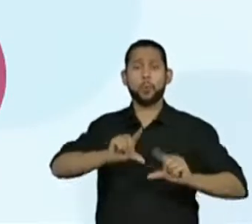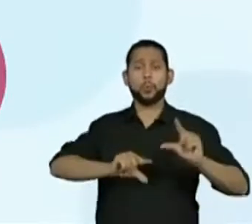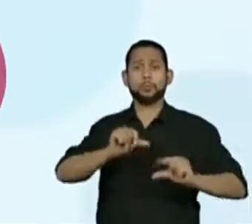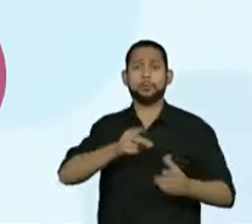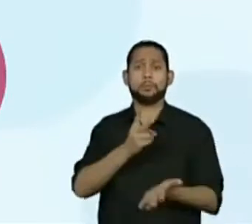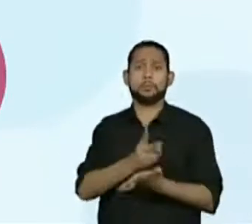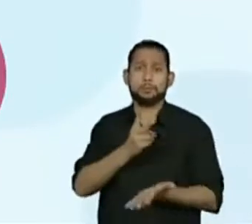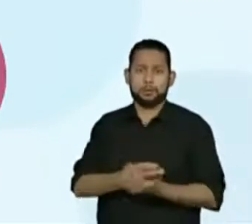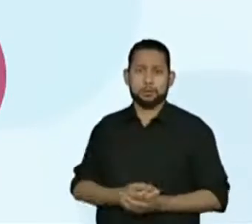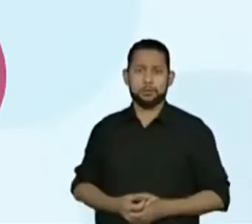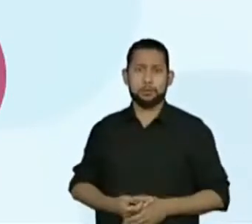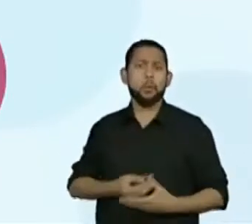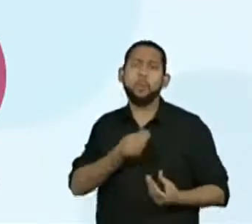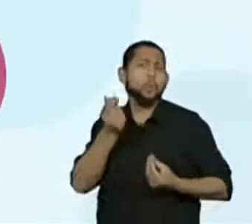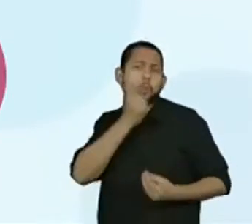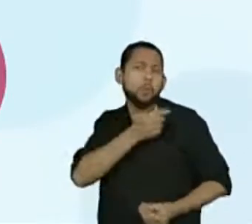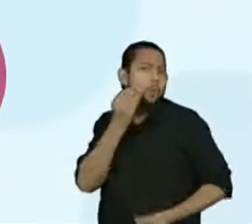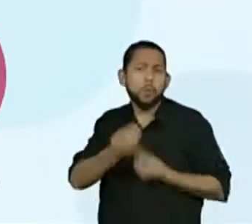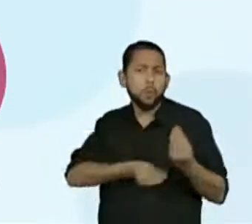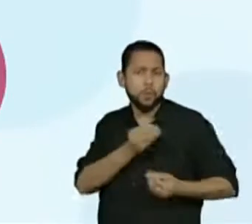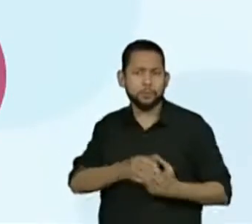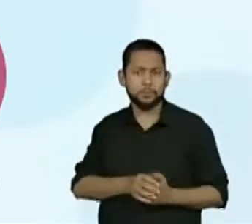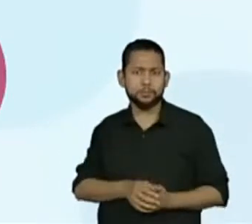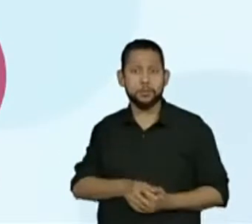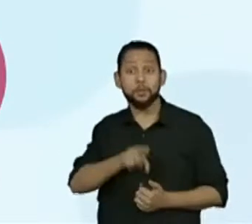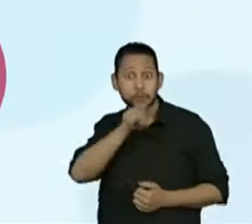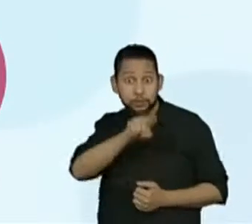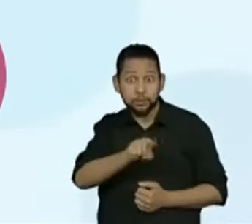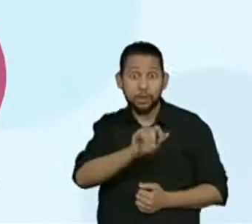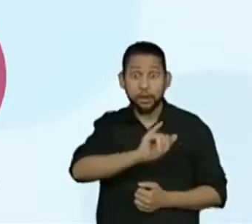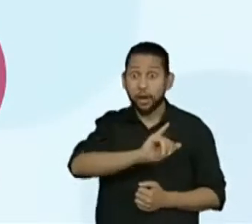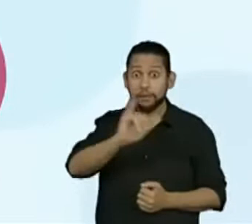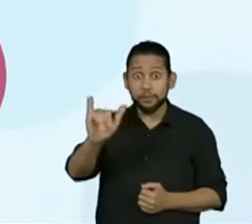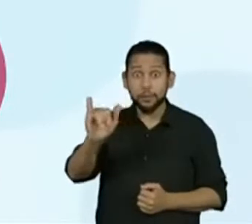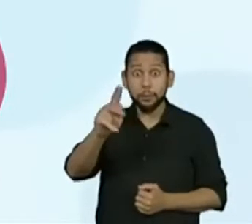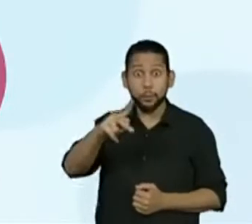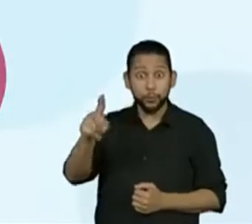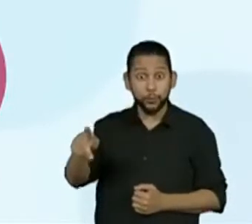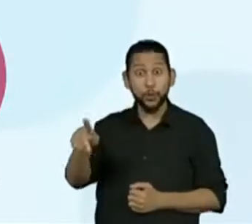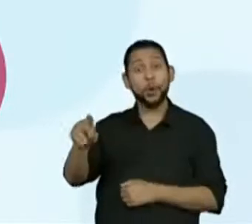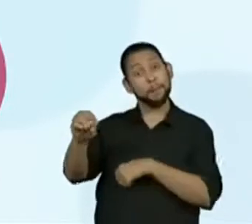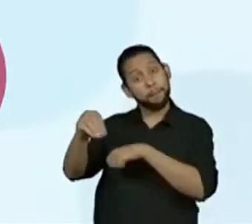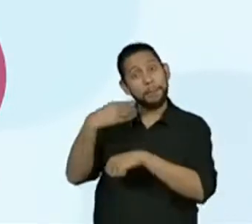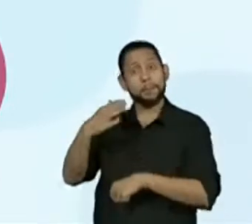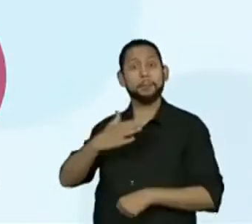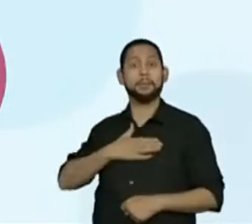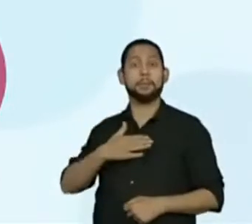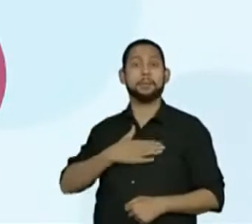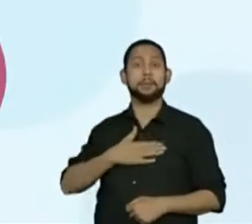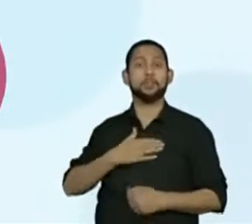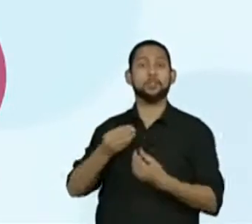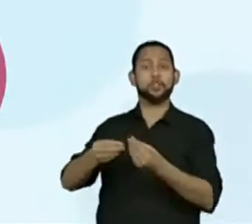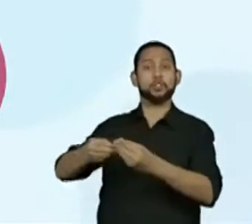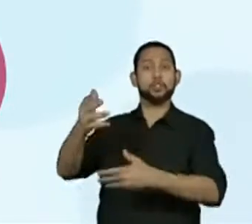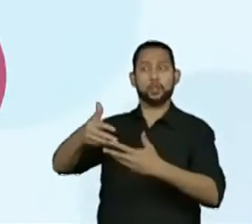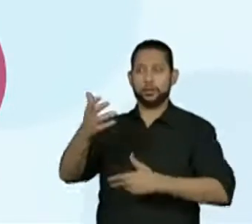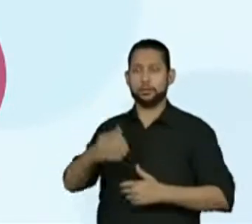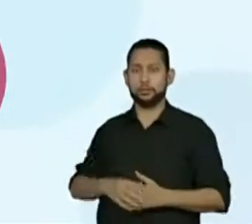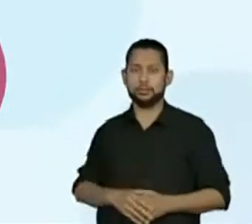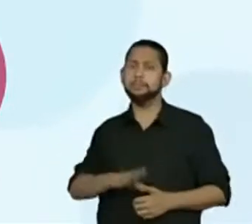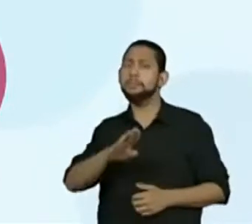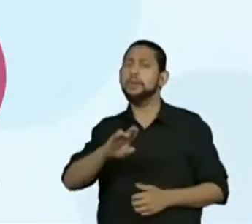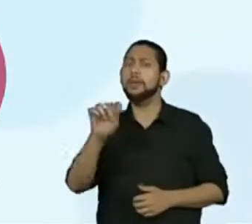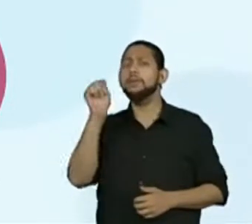escrevam no chat para a sua professora, que procedimentos ela pode fazer se ela quiser fazer mais bolo